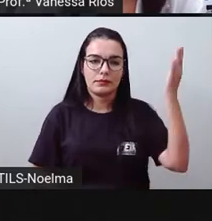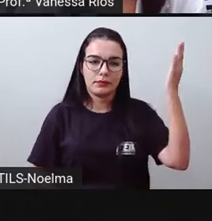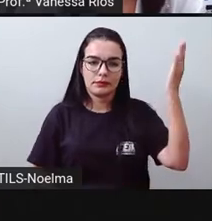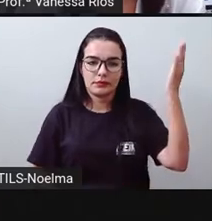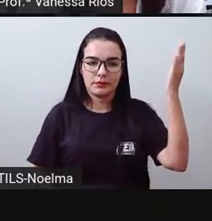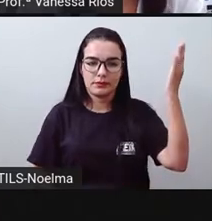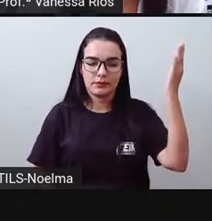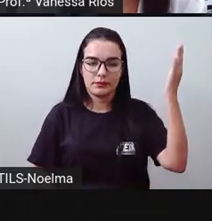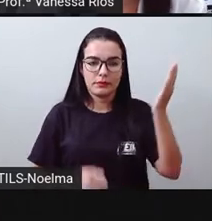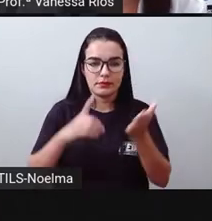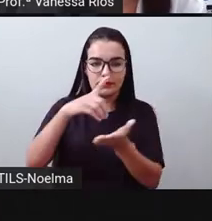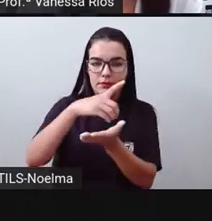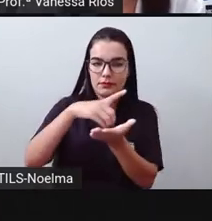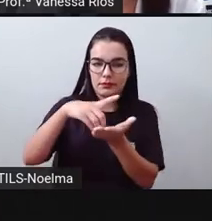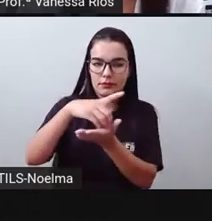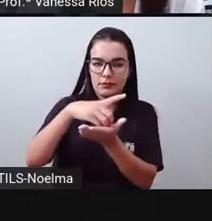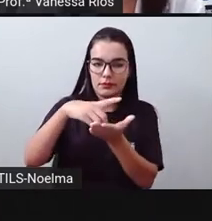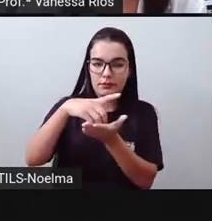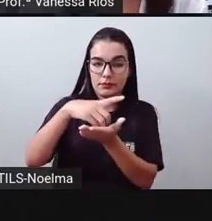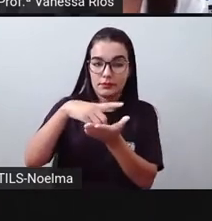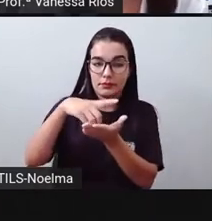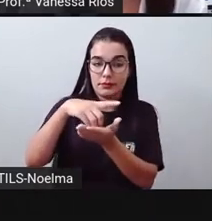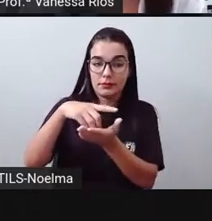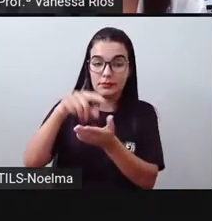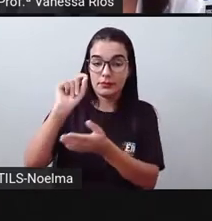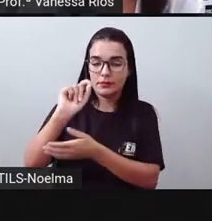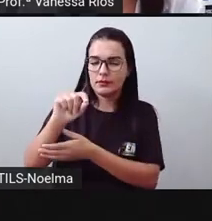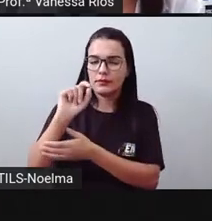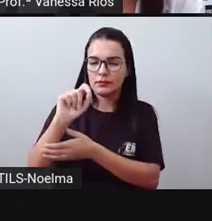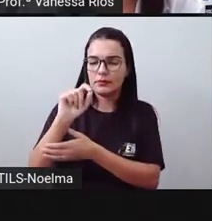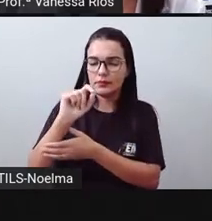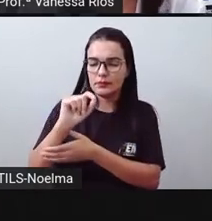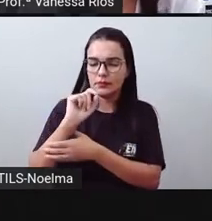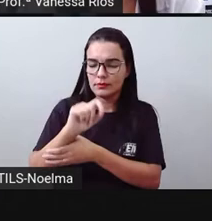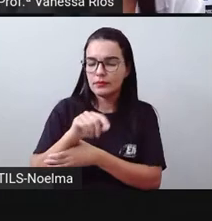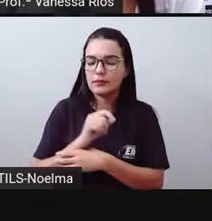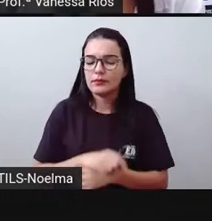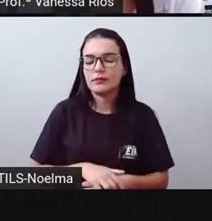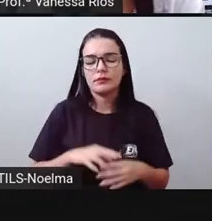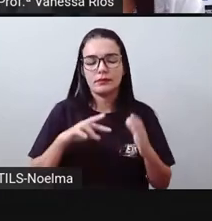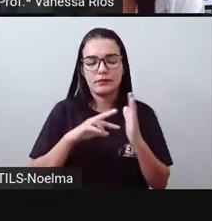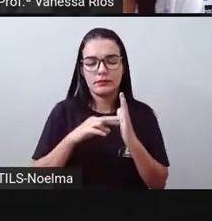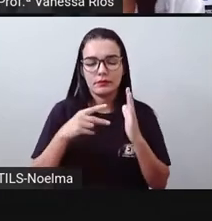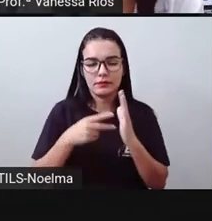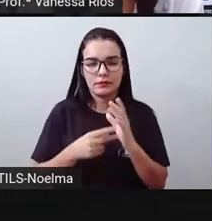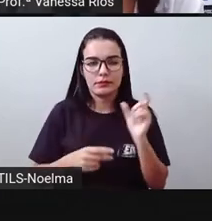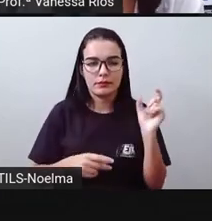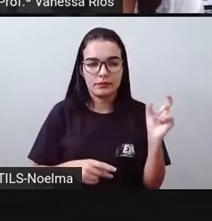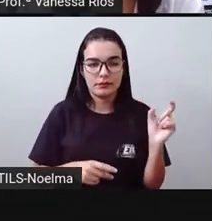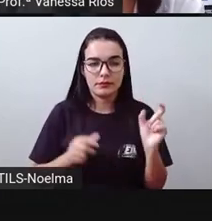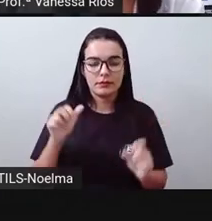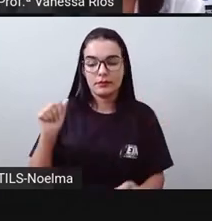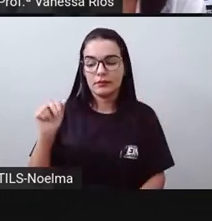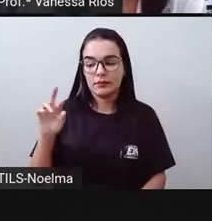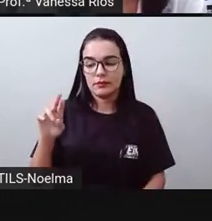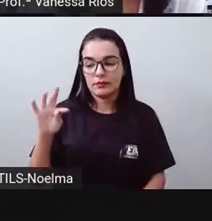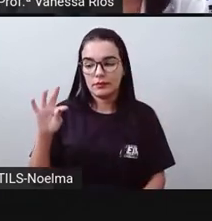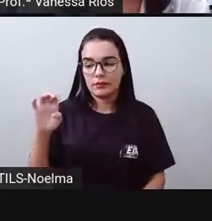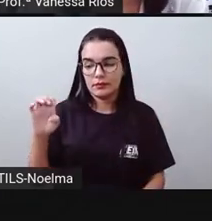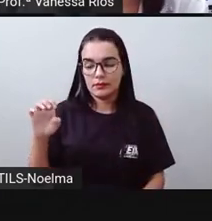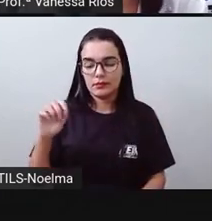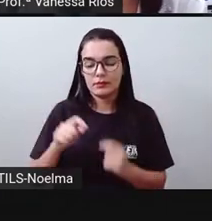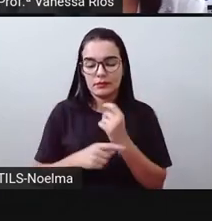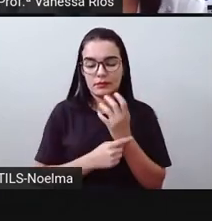observar no dicionário, nós podemos encontrar aí o conceito, não é? O significado da palavra arte. E aí,